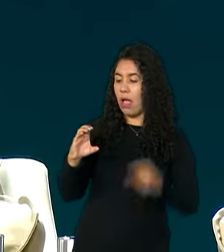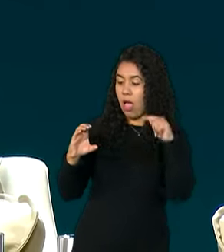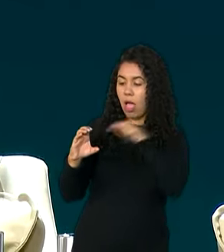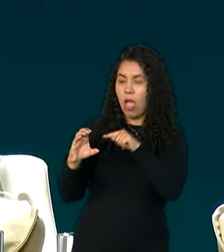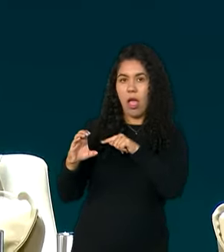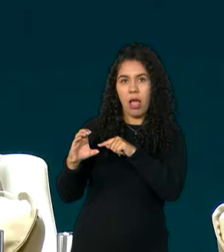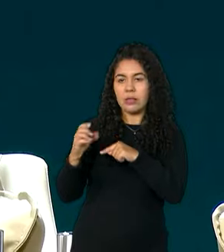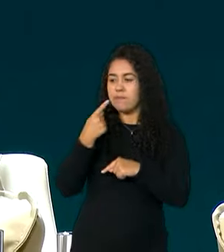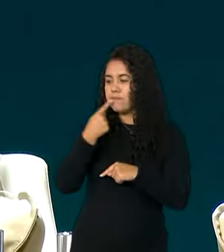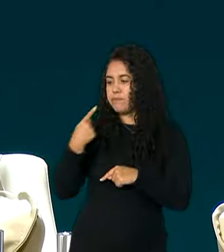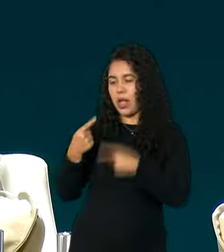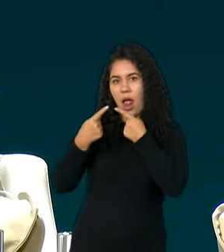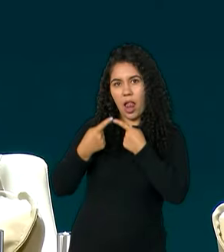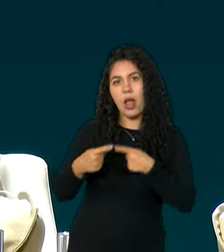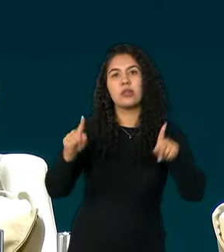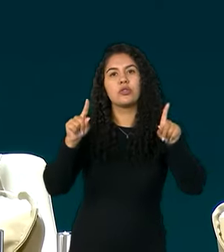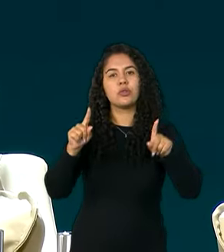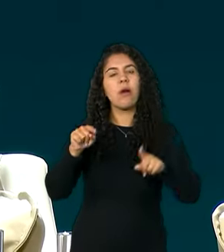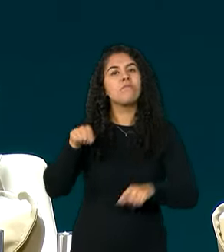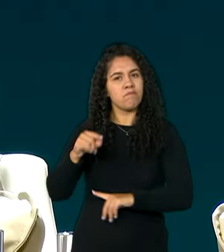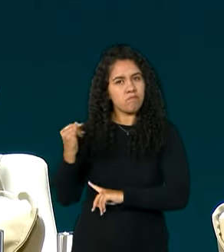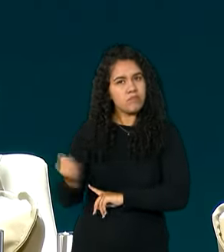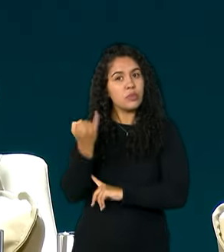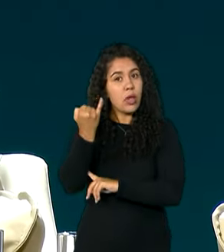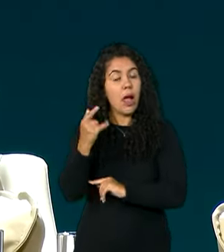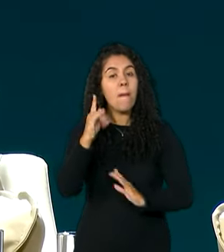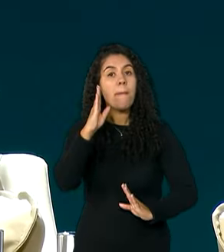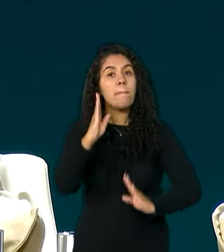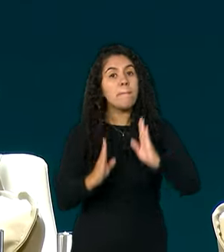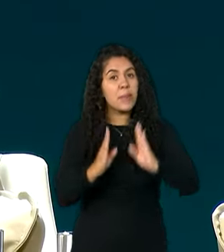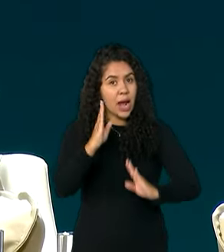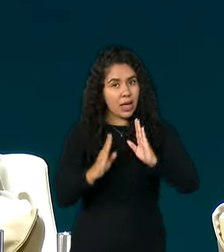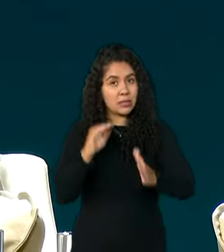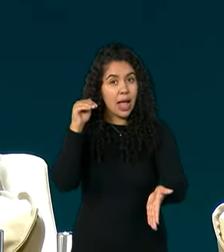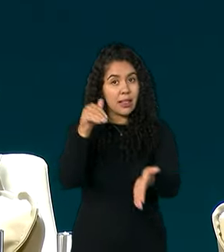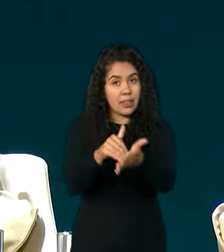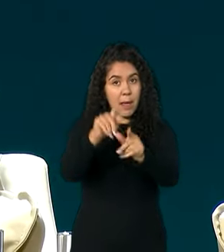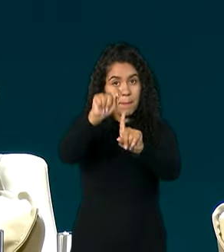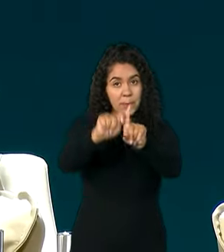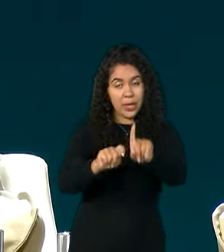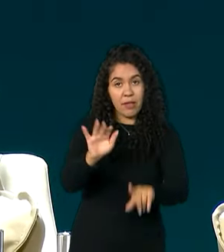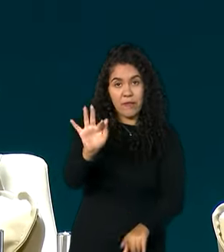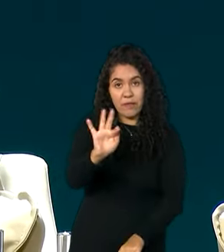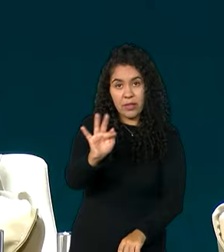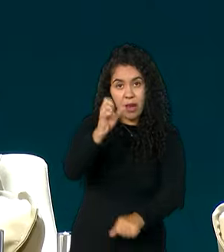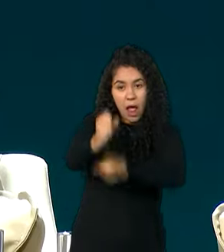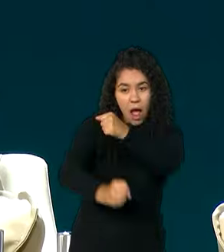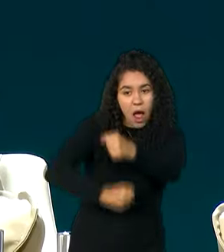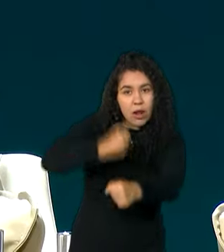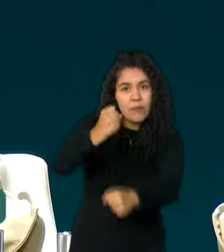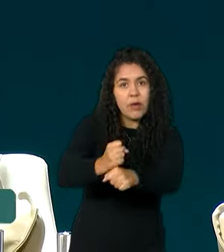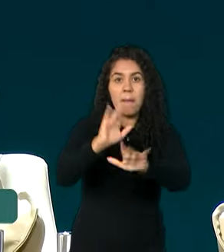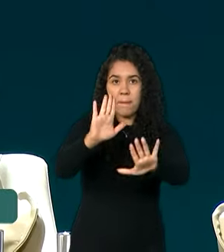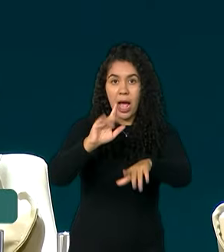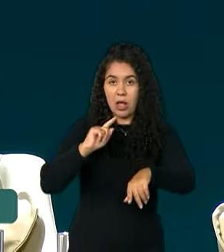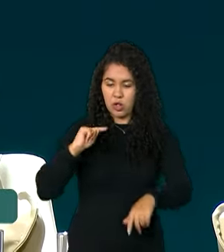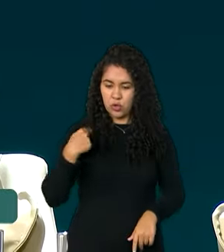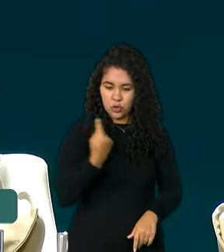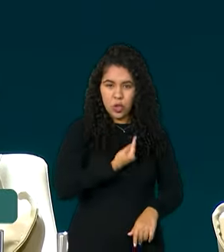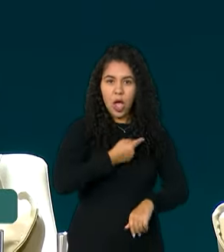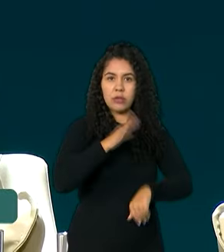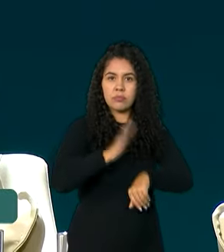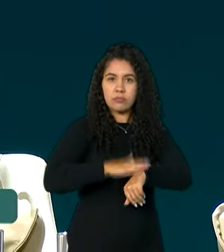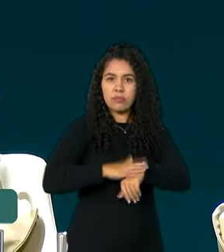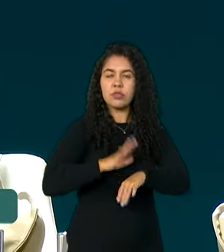ela é importante, o prazo é até fevereiro do ano que vem. Mas nós fomos um dos primeiros países do